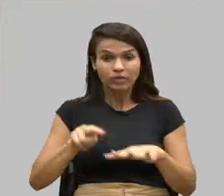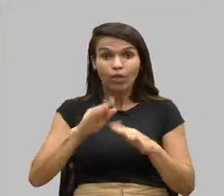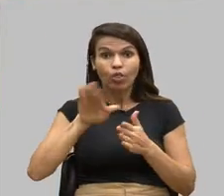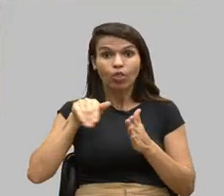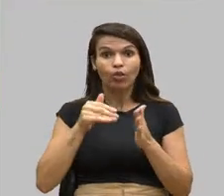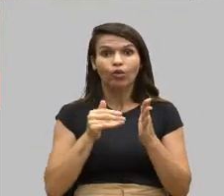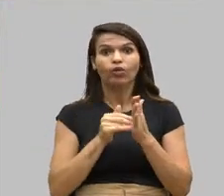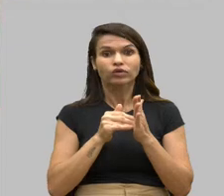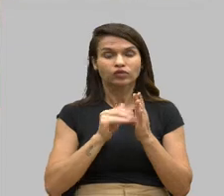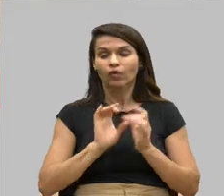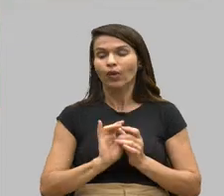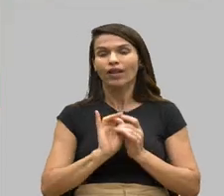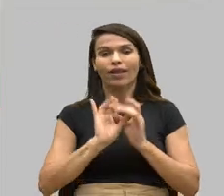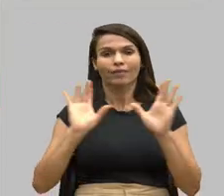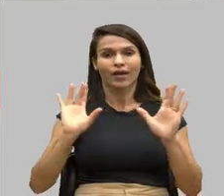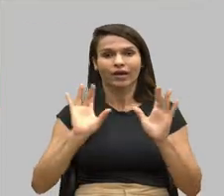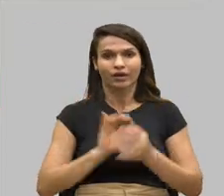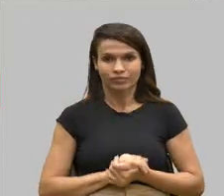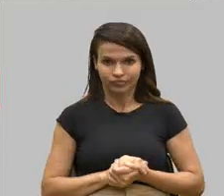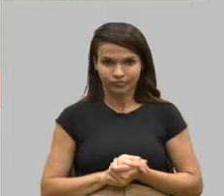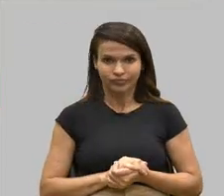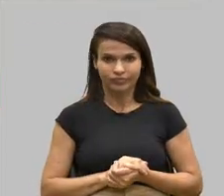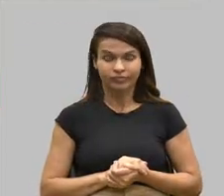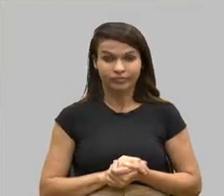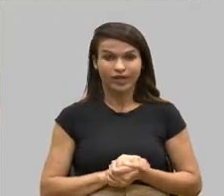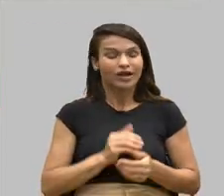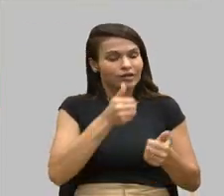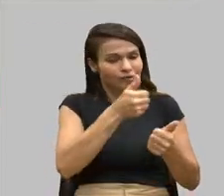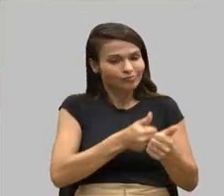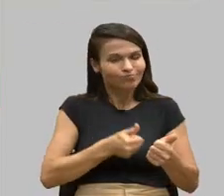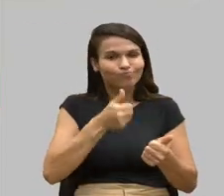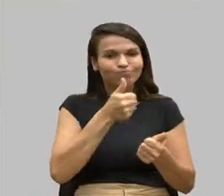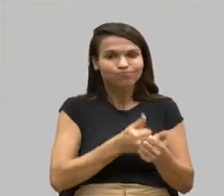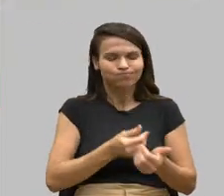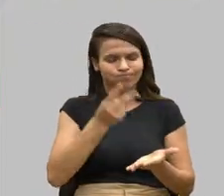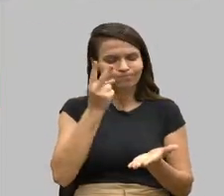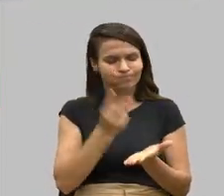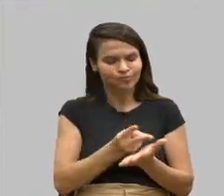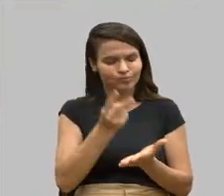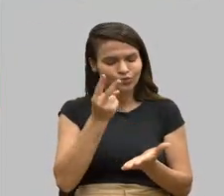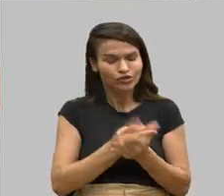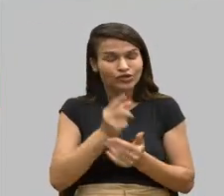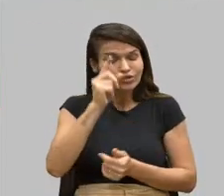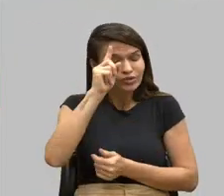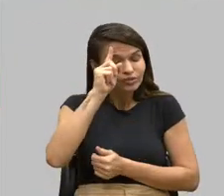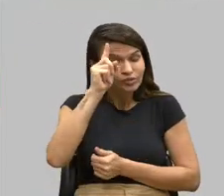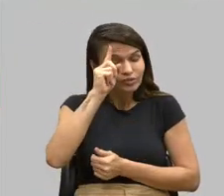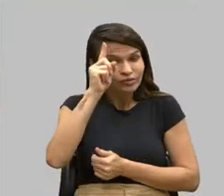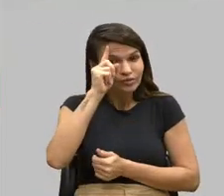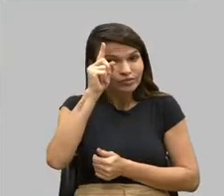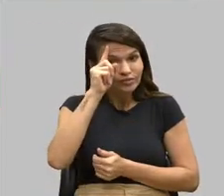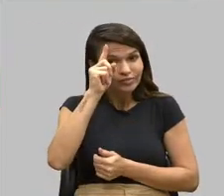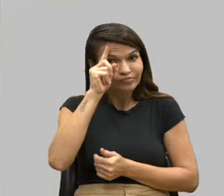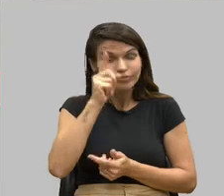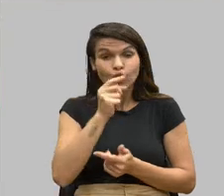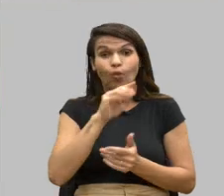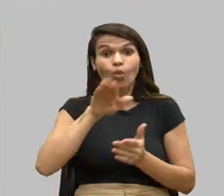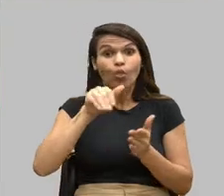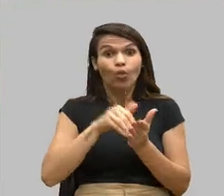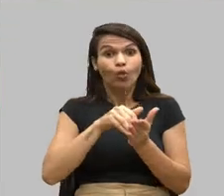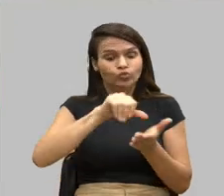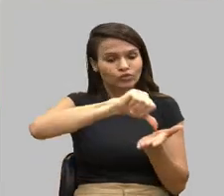liberados. Então, gente, a luta é constante. A luta é diária em todos os setores.